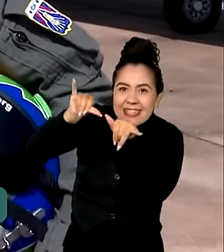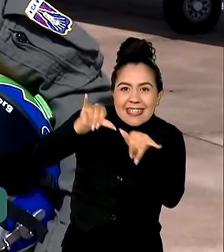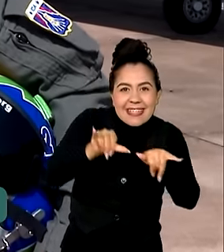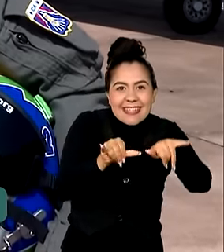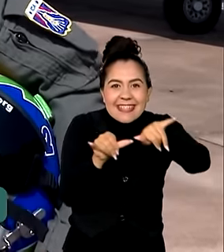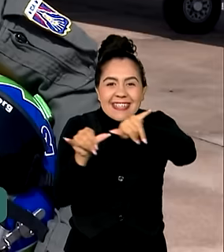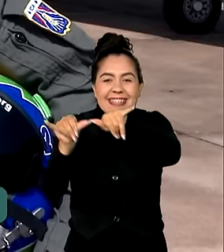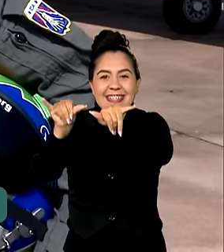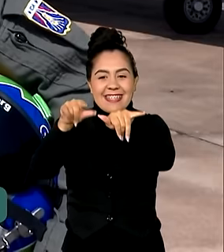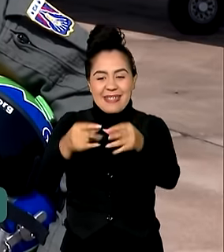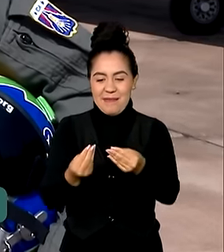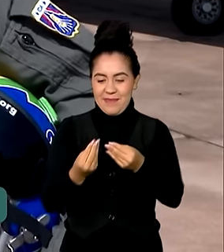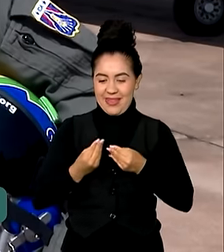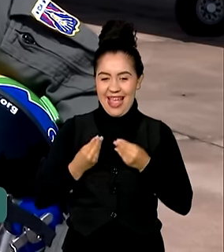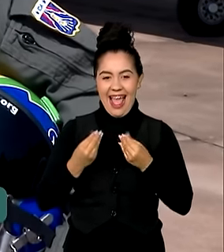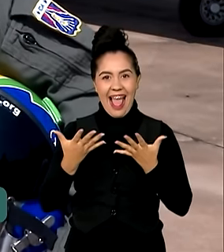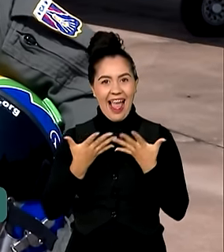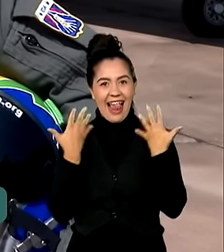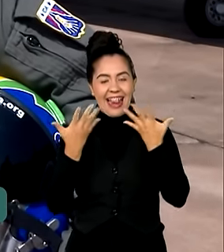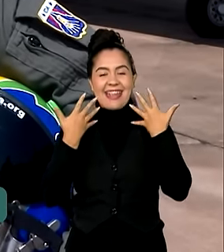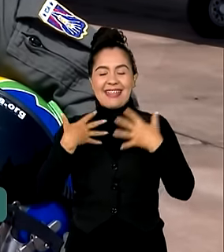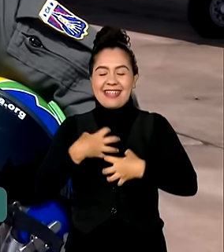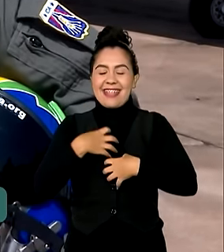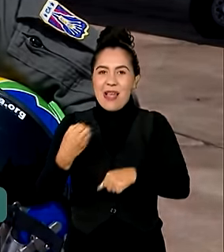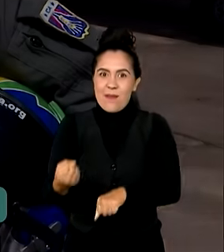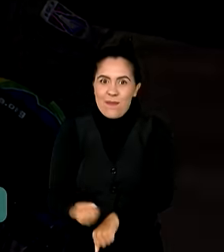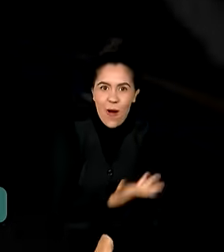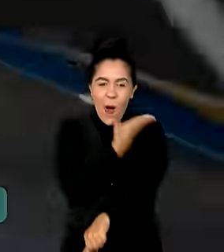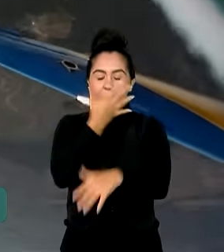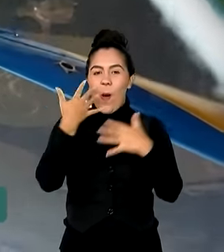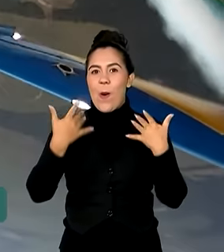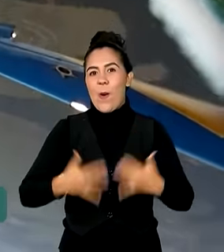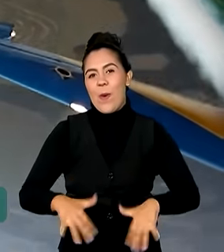mais me gera alegria e me emociona quando termina.